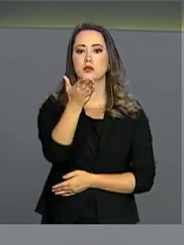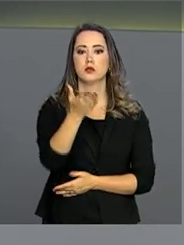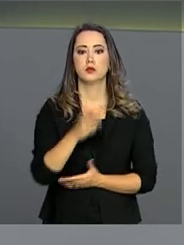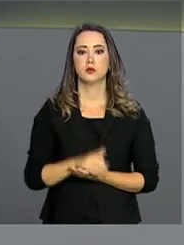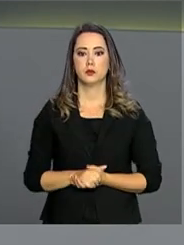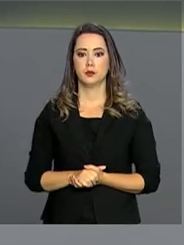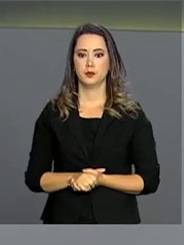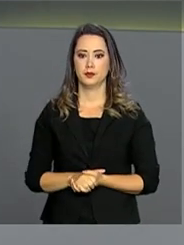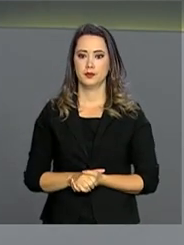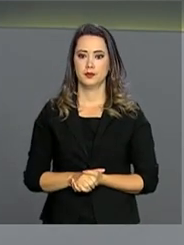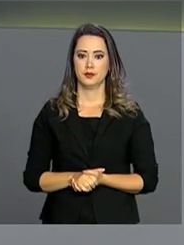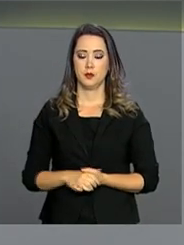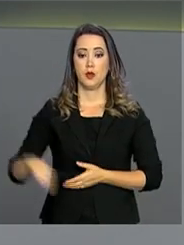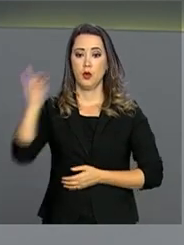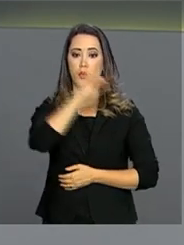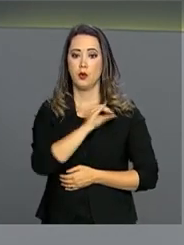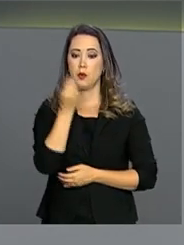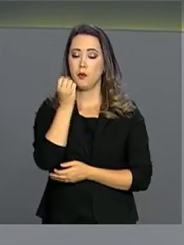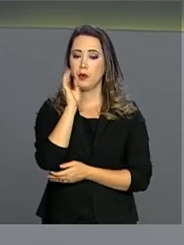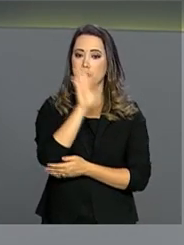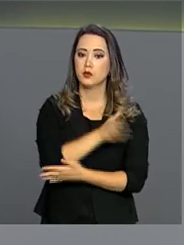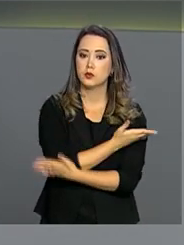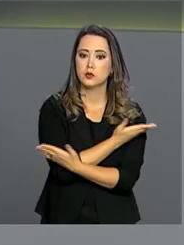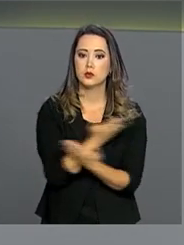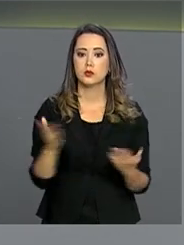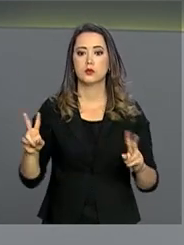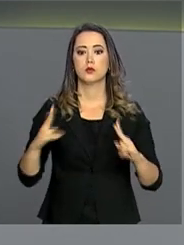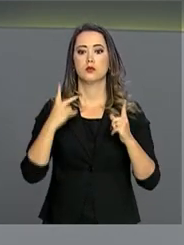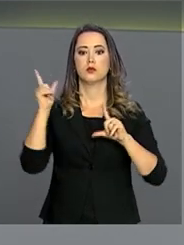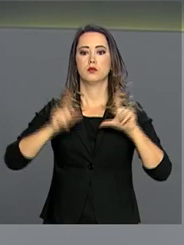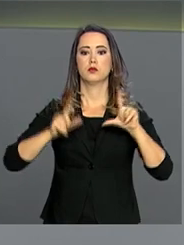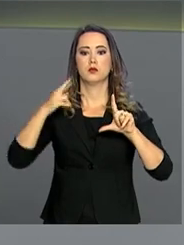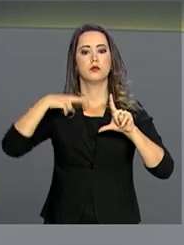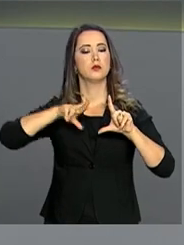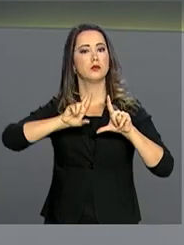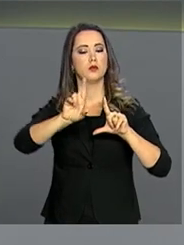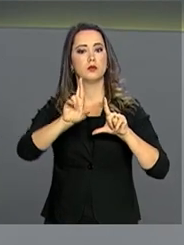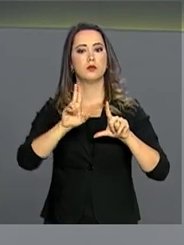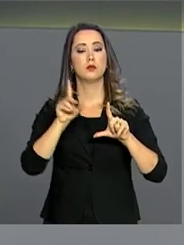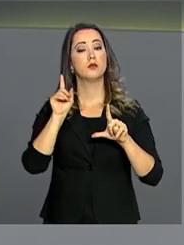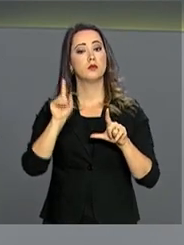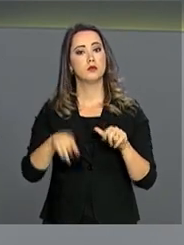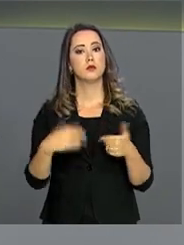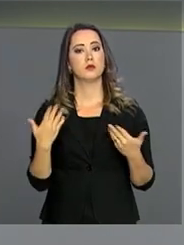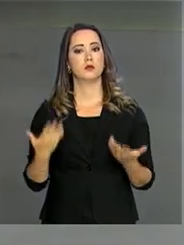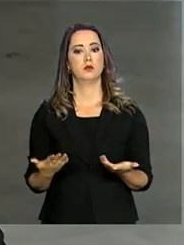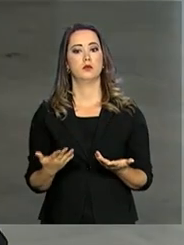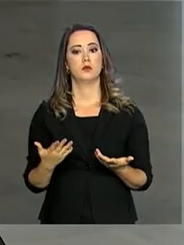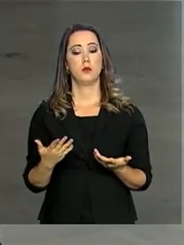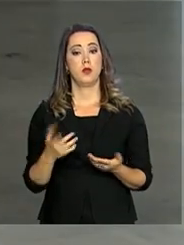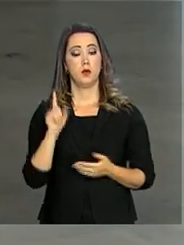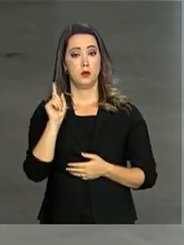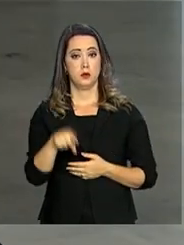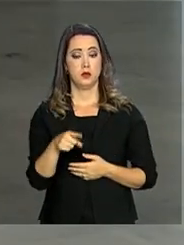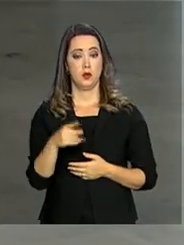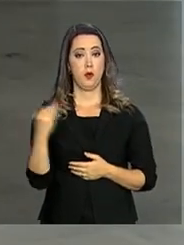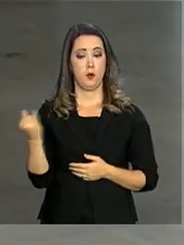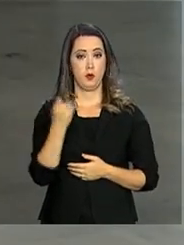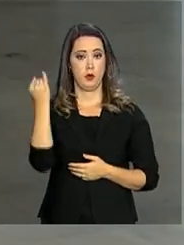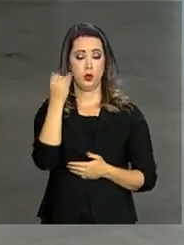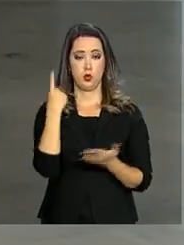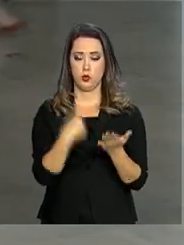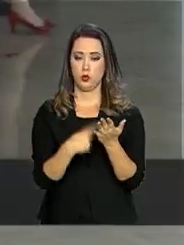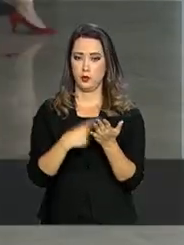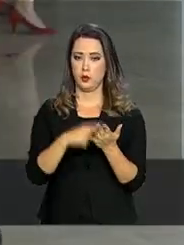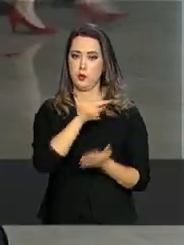para você. Olá, Roberto. Boa tarde. Boa tarde a todos que nos assistem na TV NBR. Olha, Roberto, o destaque na agenda